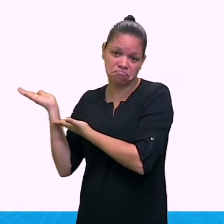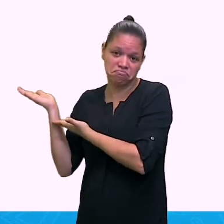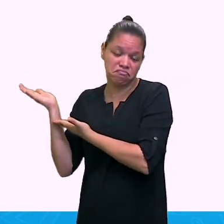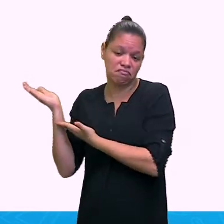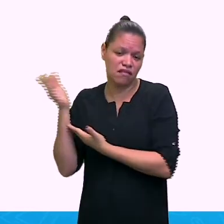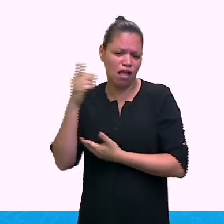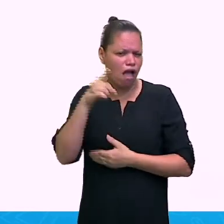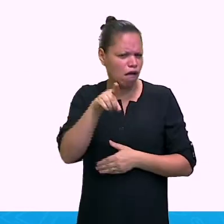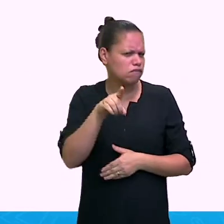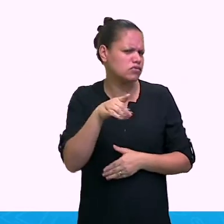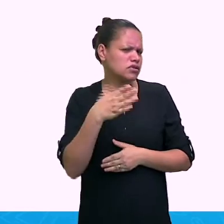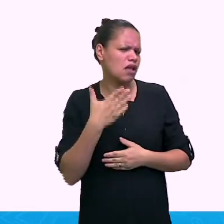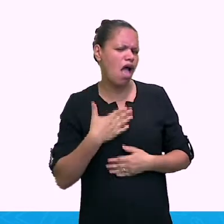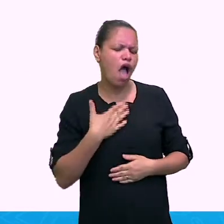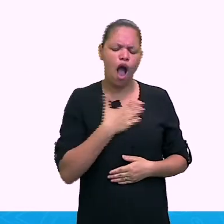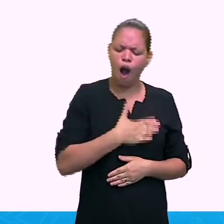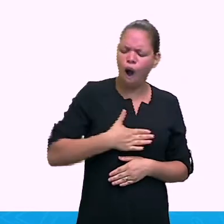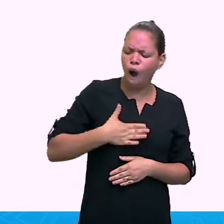Playing.